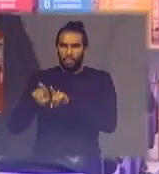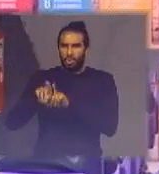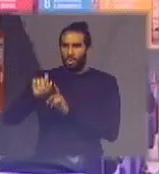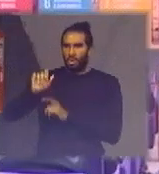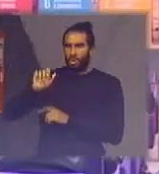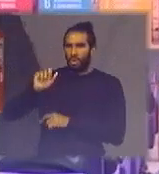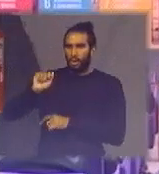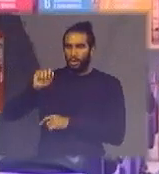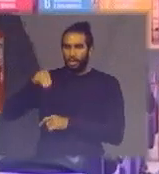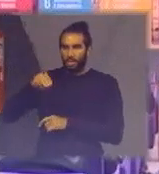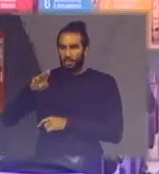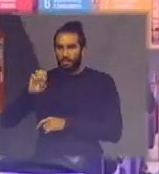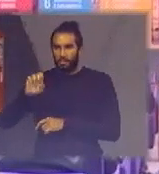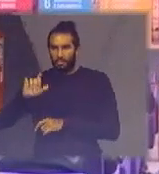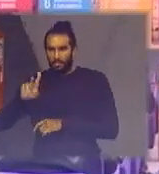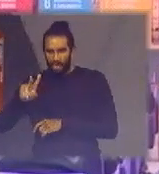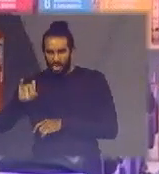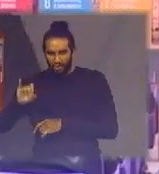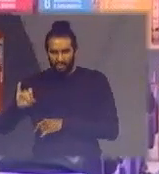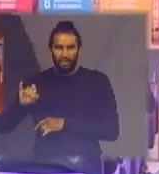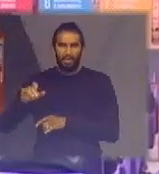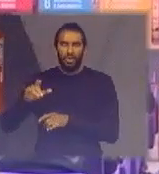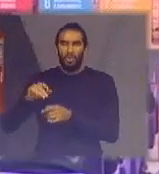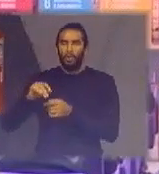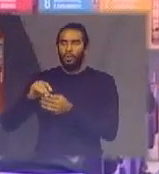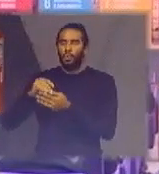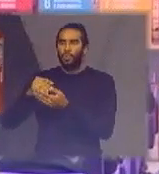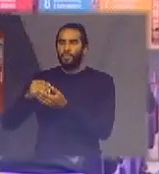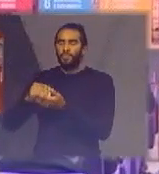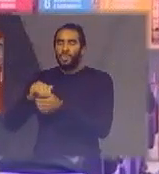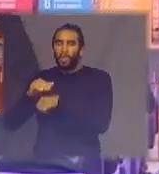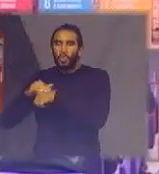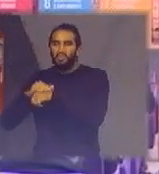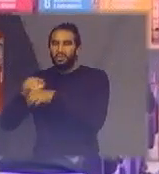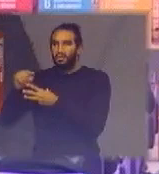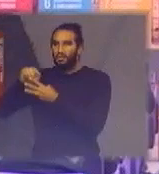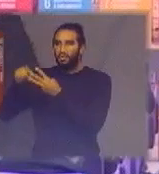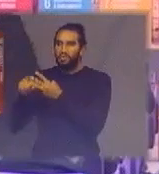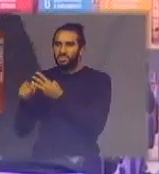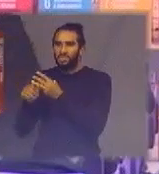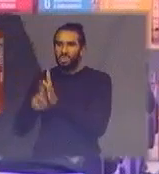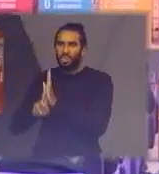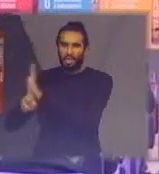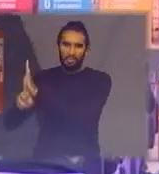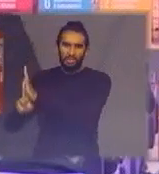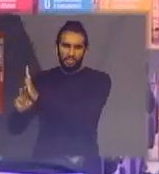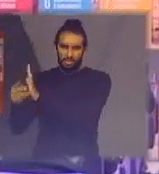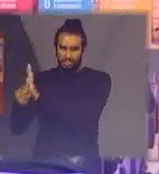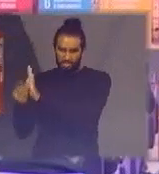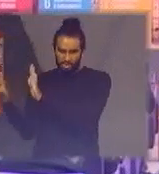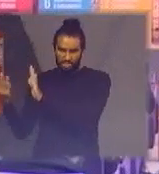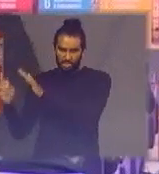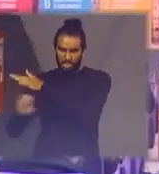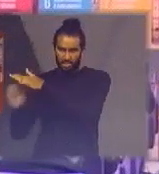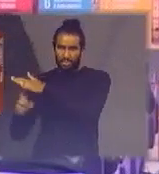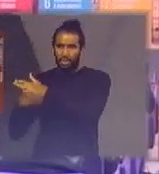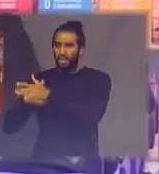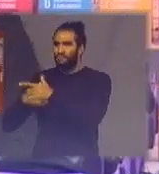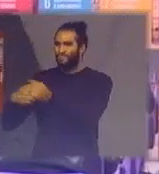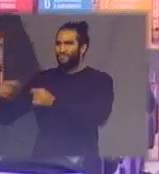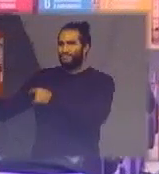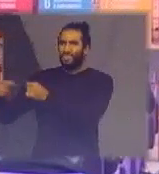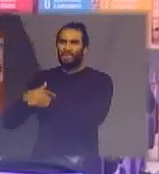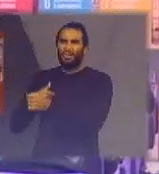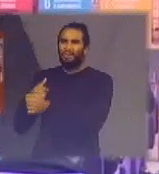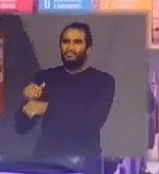então dá para sentar em uma mesa redonda com três representantes mas as empresas têm esses representantes têm fugido da negociação o